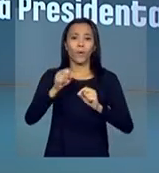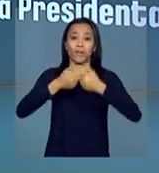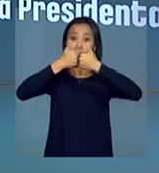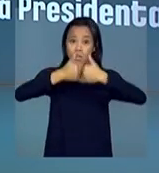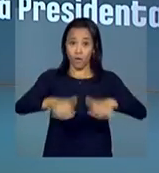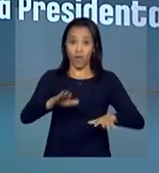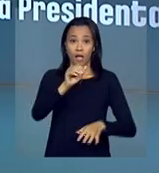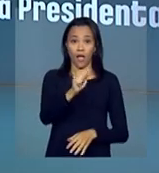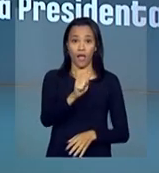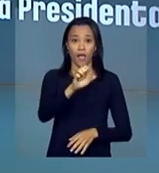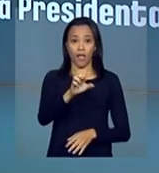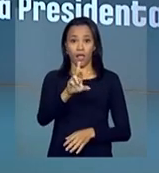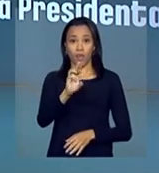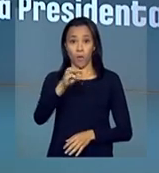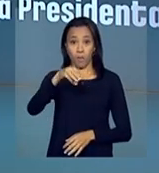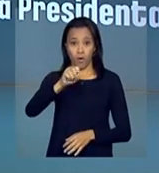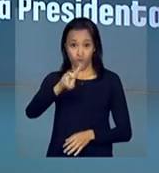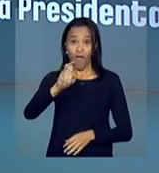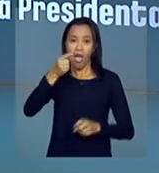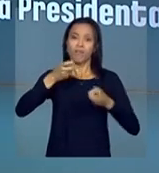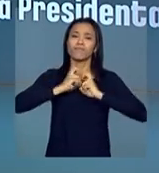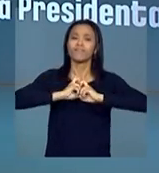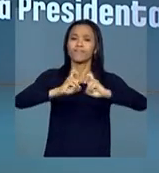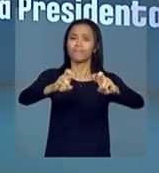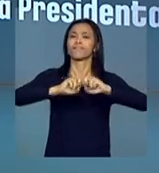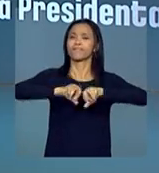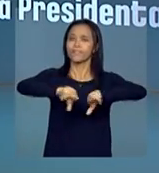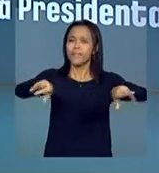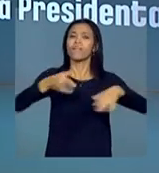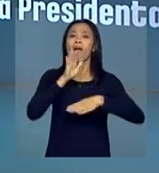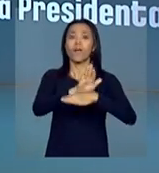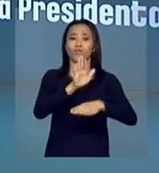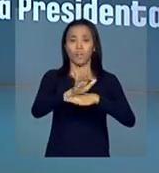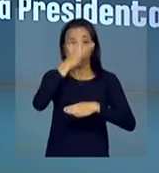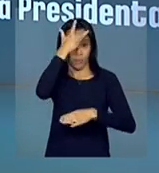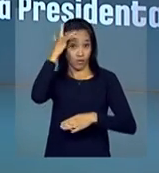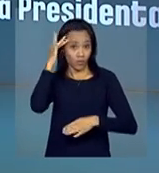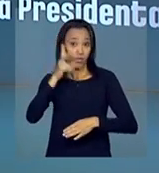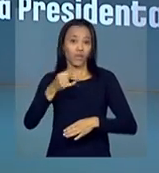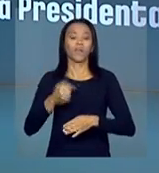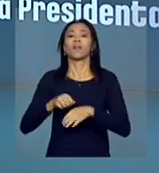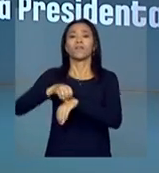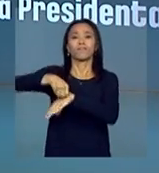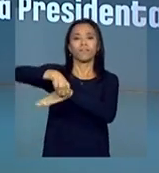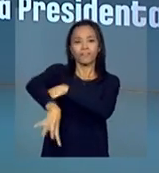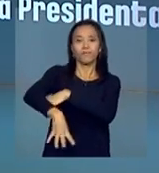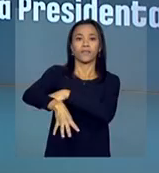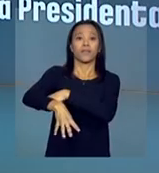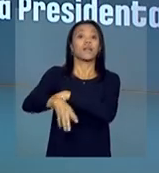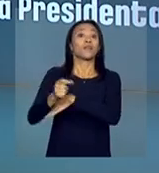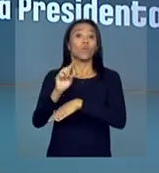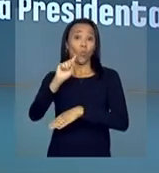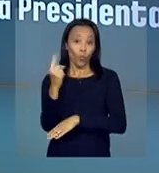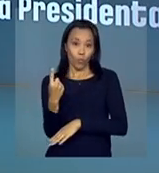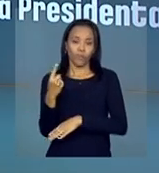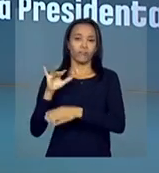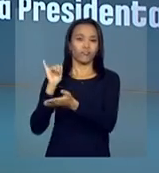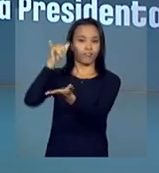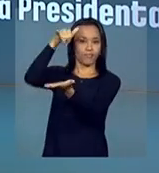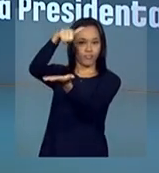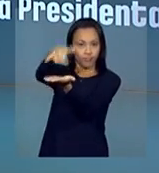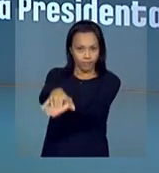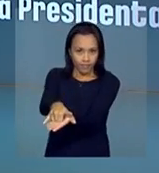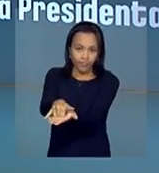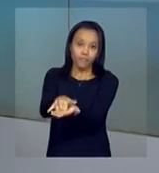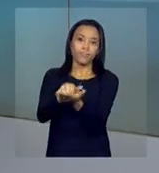aeromóvel, um meio de transporte automatizado que vai atender os passageiros que desembarcarem no Terminal 1 do Aeroporto Internacional